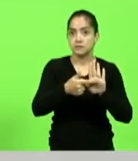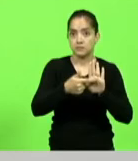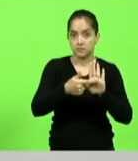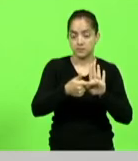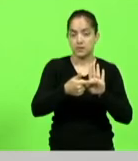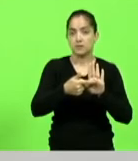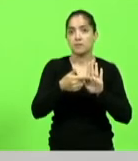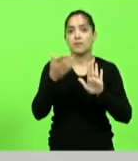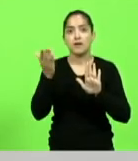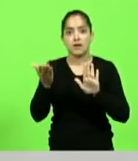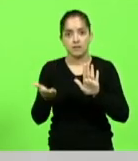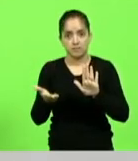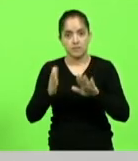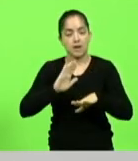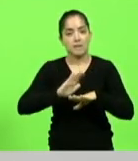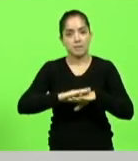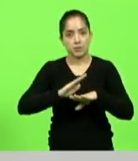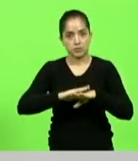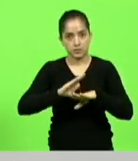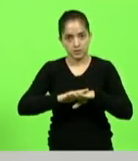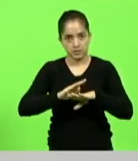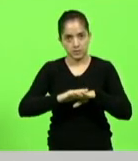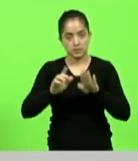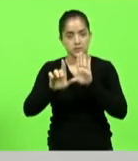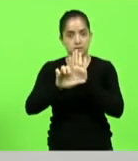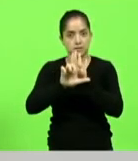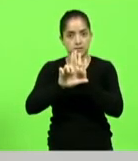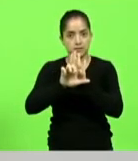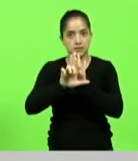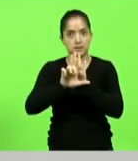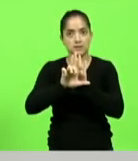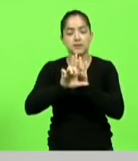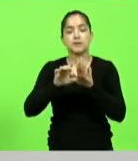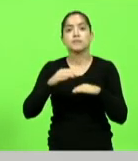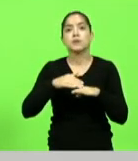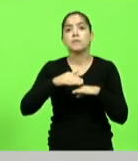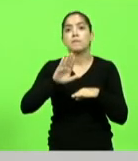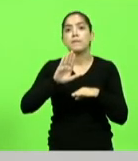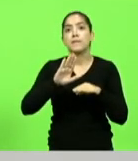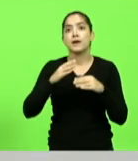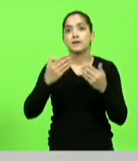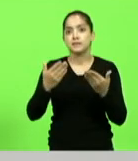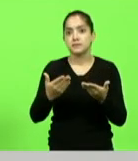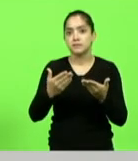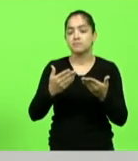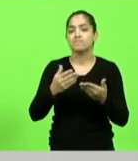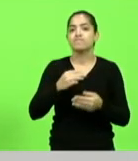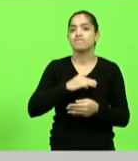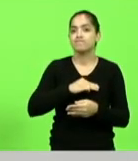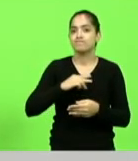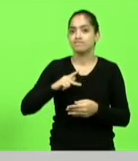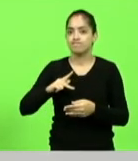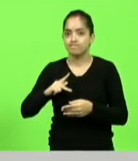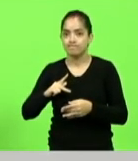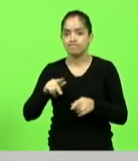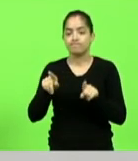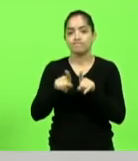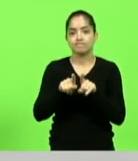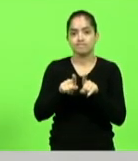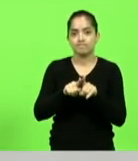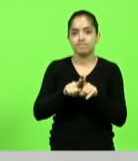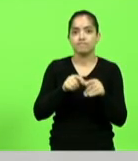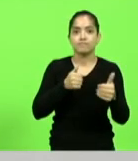ter sido a protagonista dessa lei mas mais do que isso Ministério Público Tribunal de Justiça